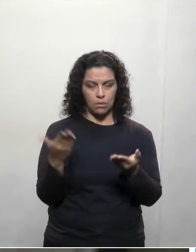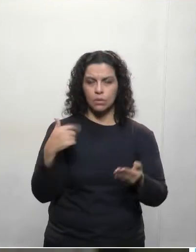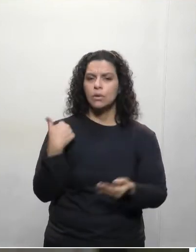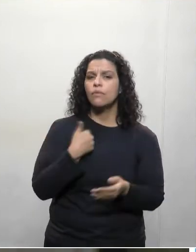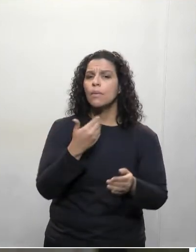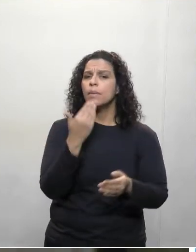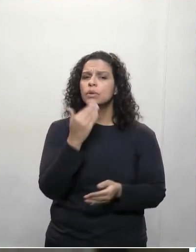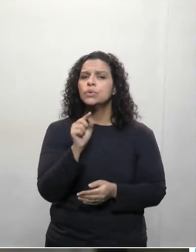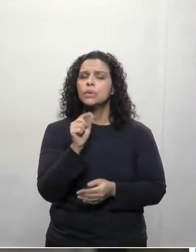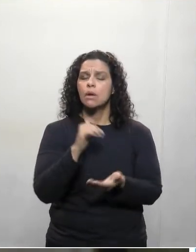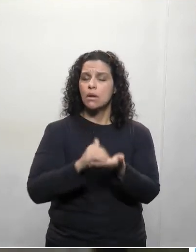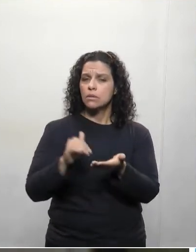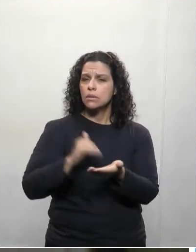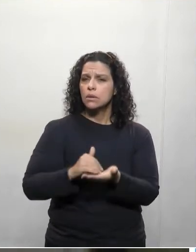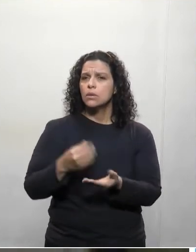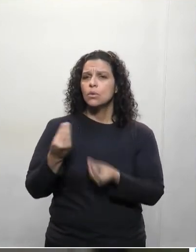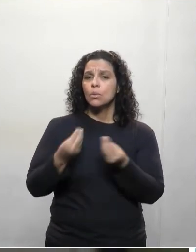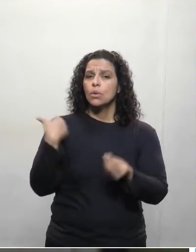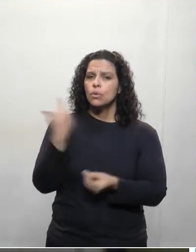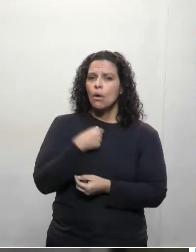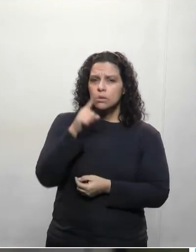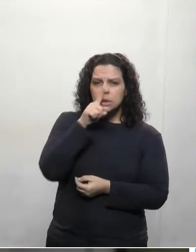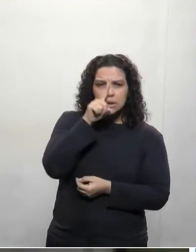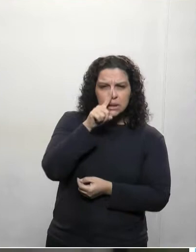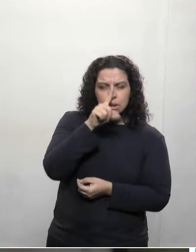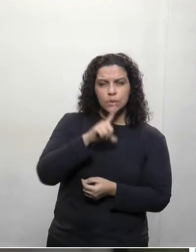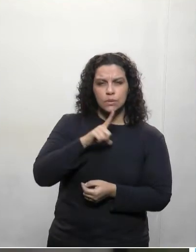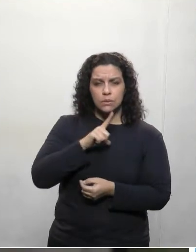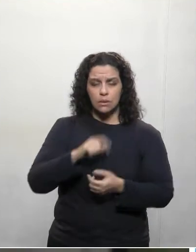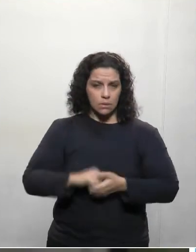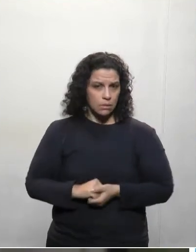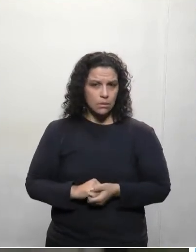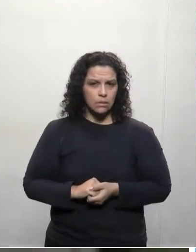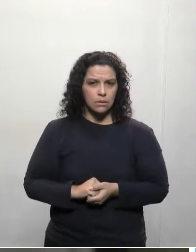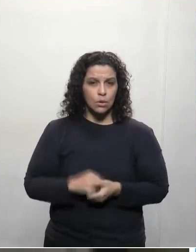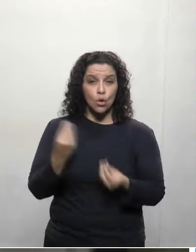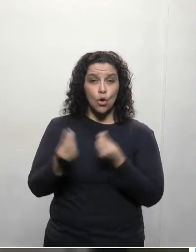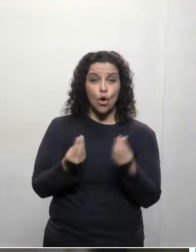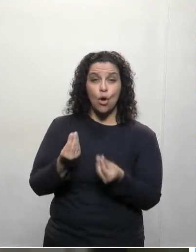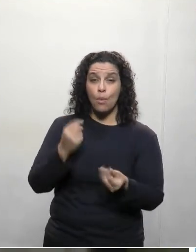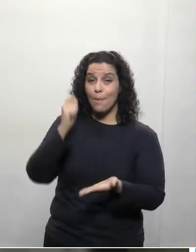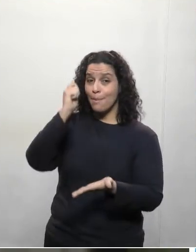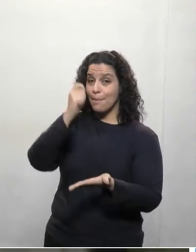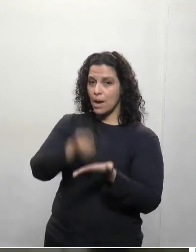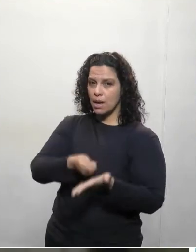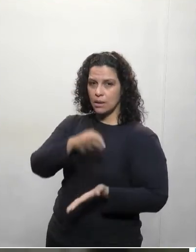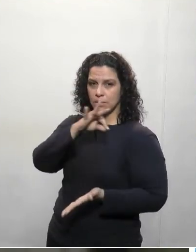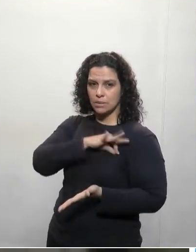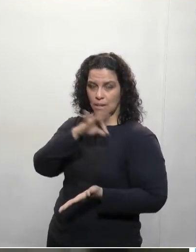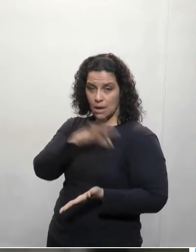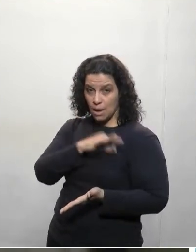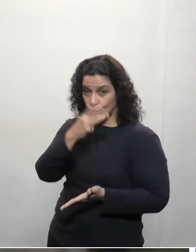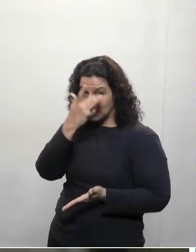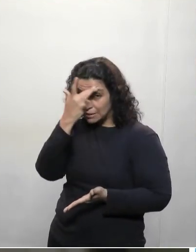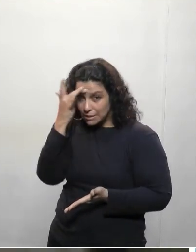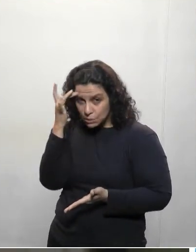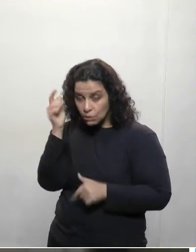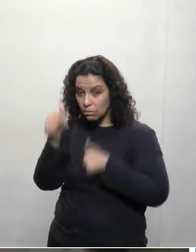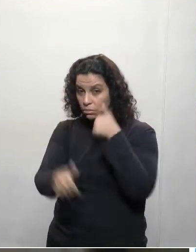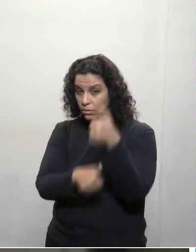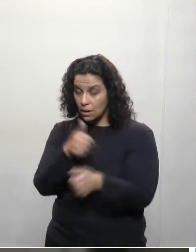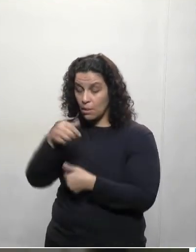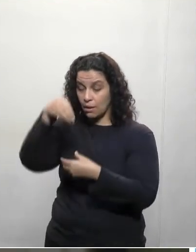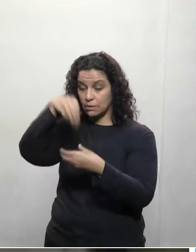pediu ao secretário se corremos algum risco com o pagamento do funcionalismo e do décimo terceiro,